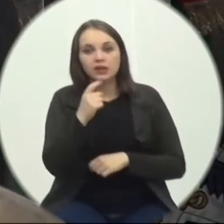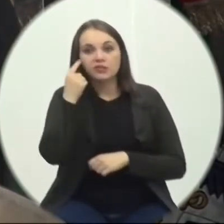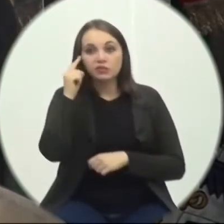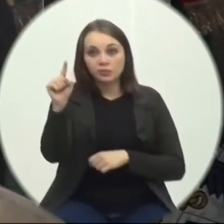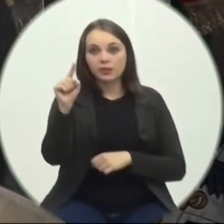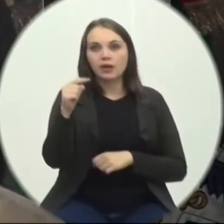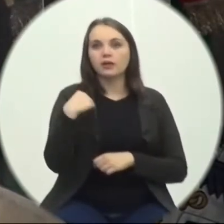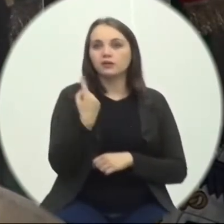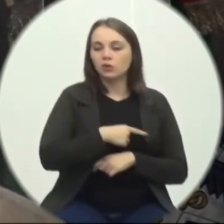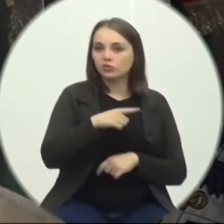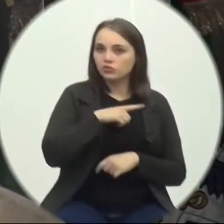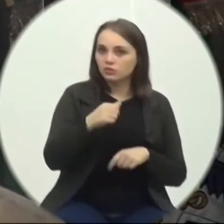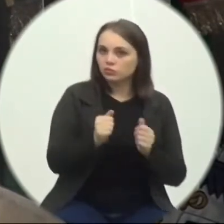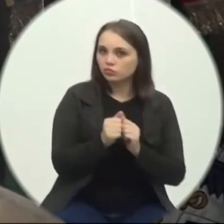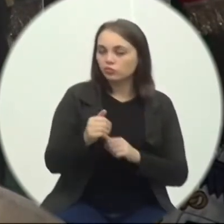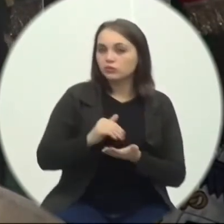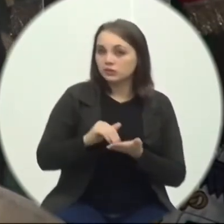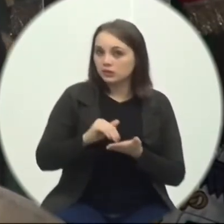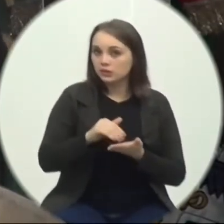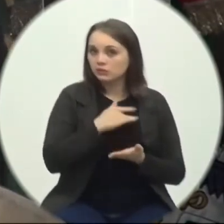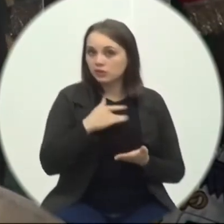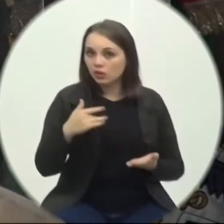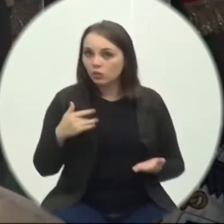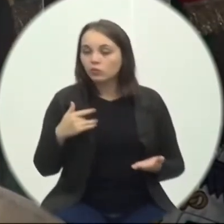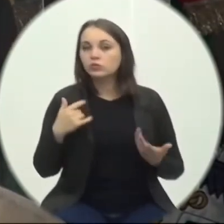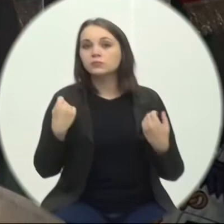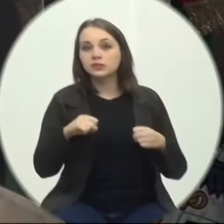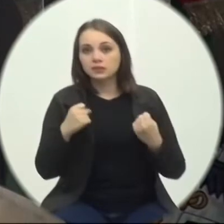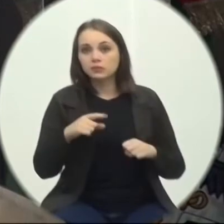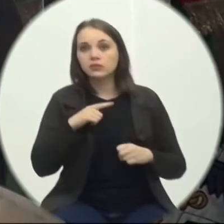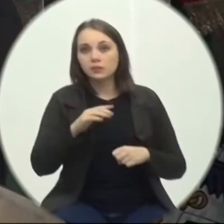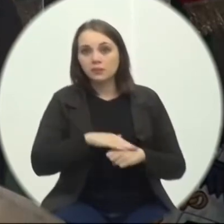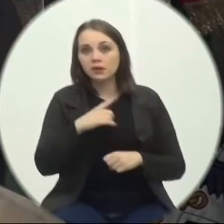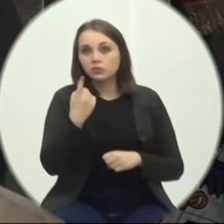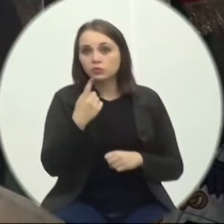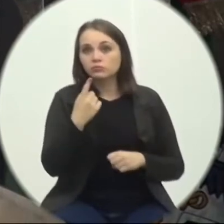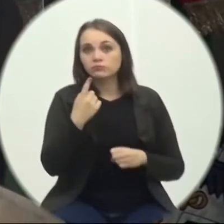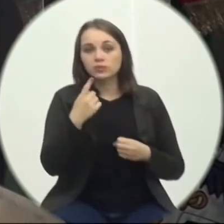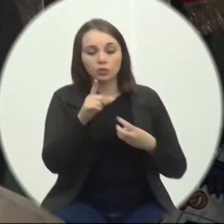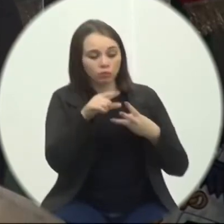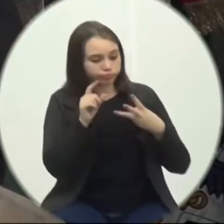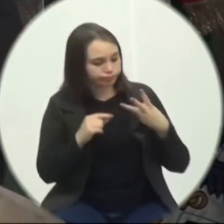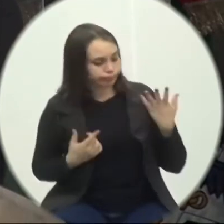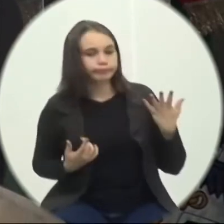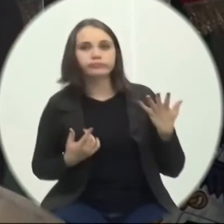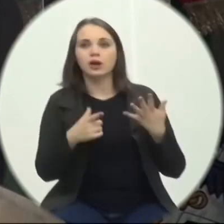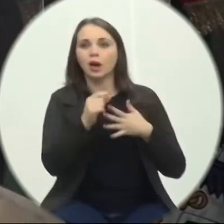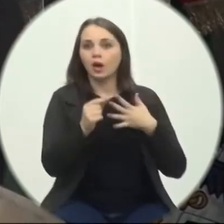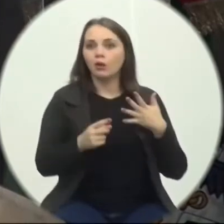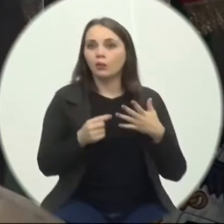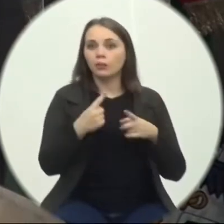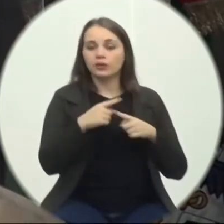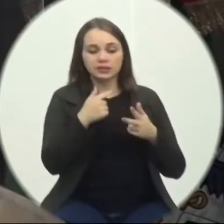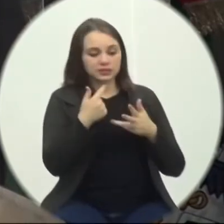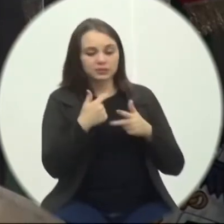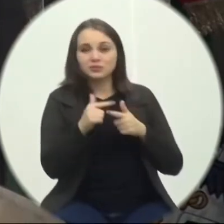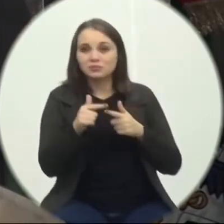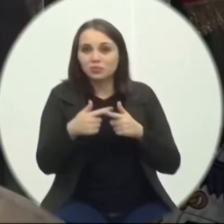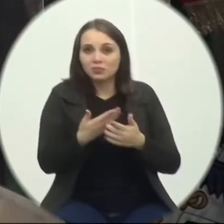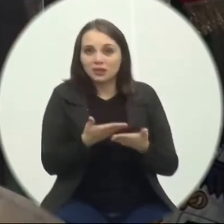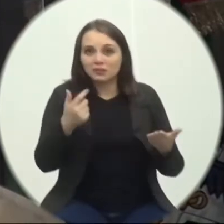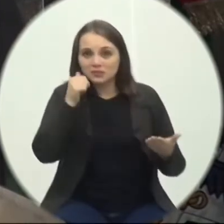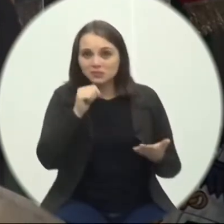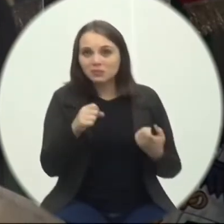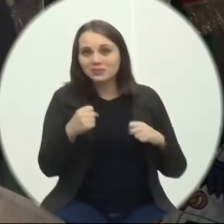conversa Que tivemos Com o secretário Daí tem mais Uma alternativa Que precisa ser resolvida Situações como essa Precisa ser sanada Senhor presidente